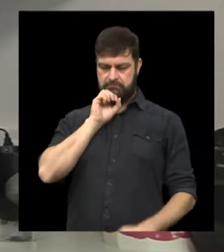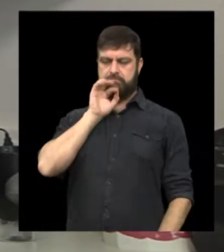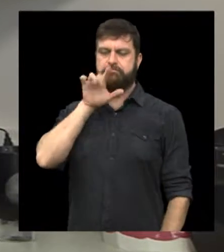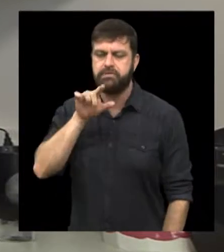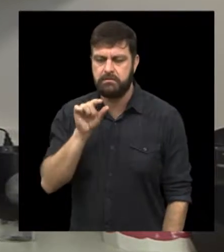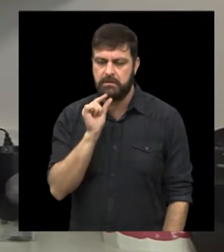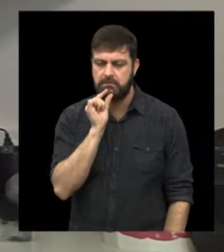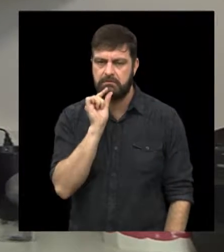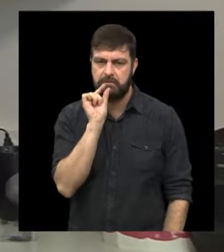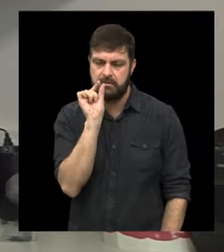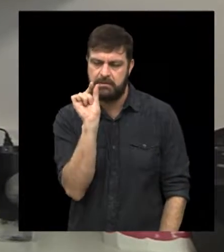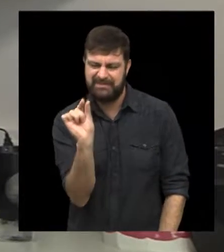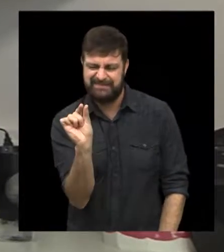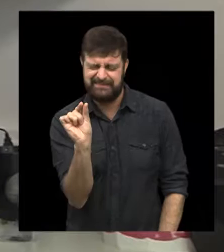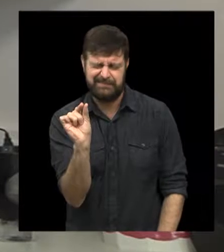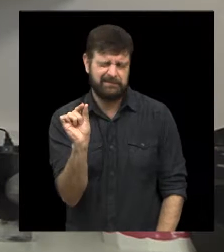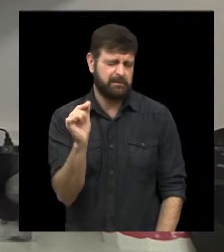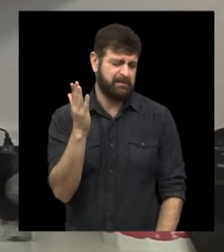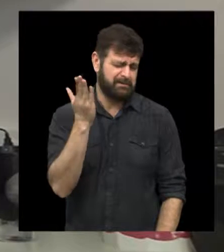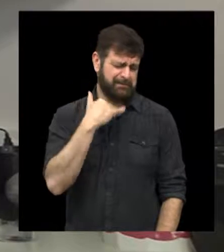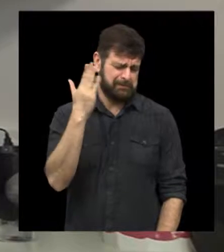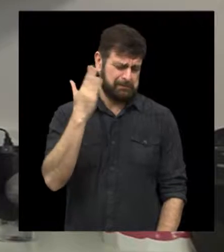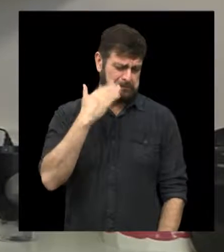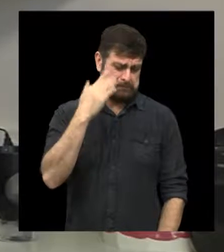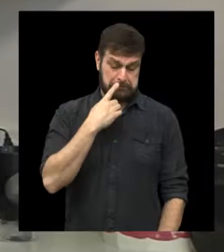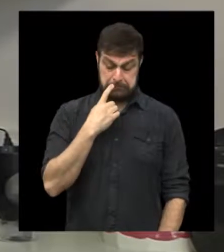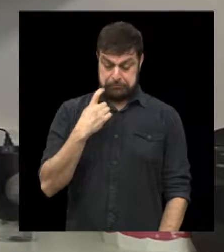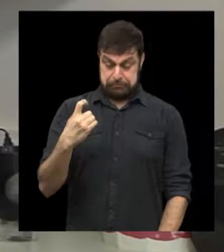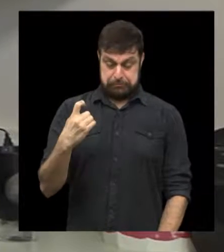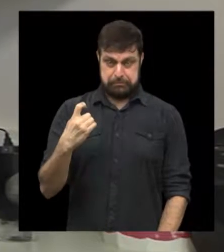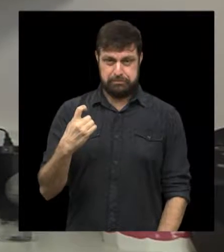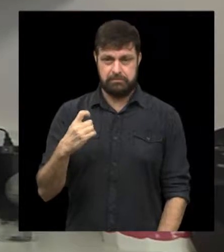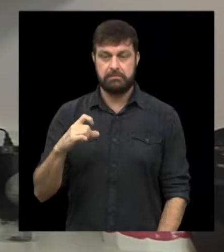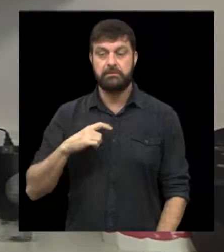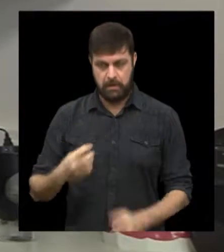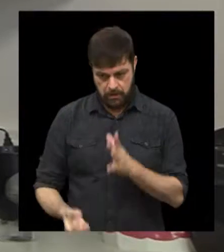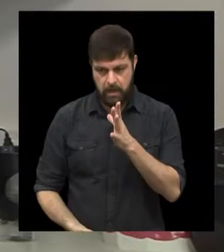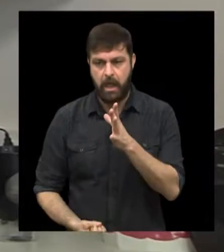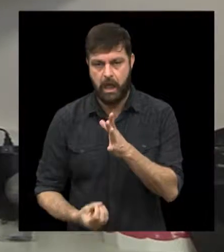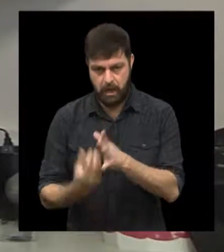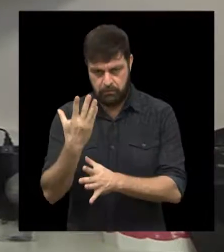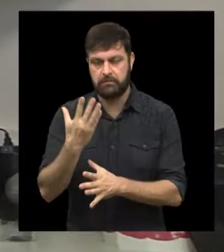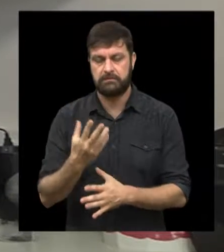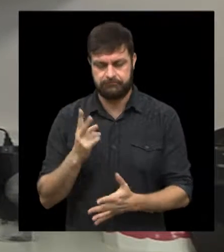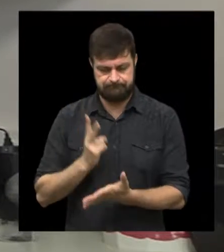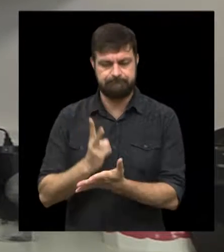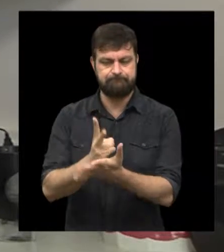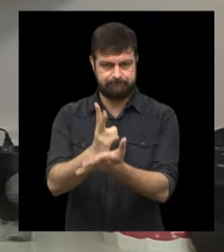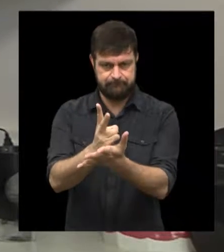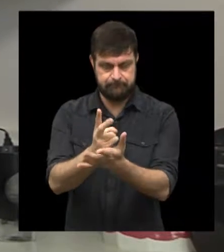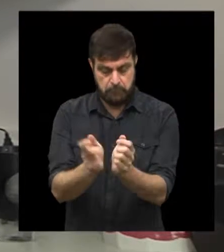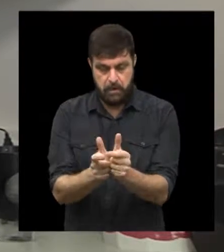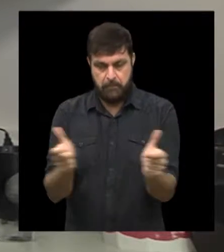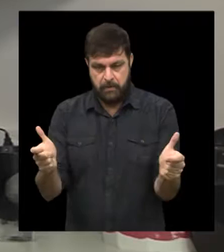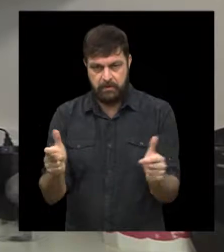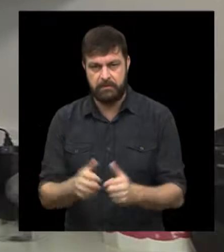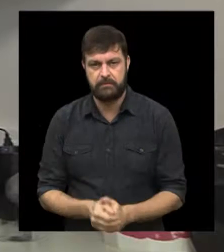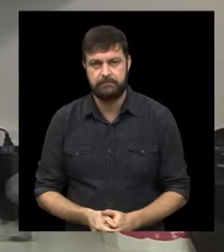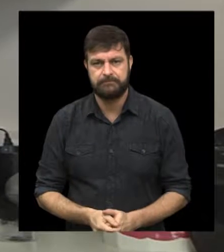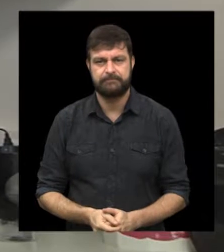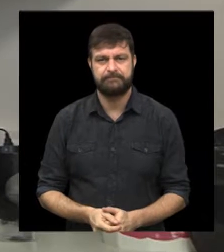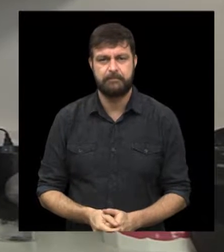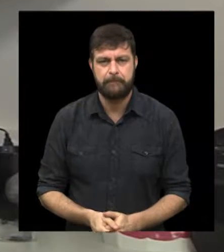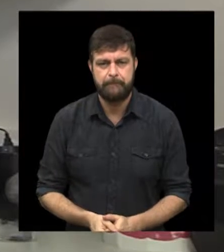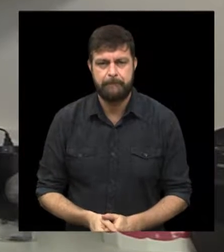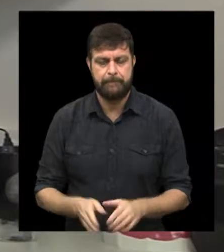espelha essas bolinhas e aperta entre os dedos, o cheiro é insuportável. Então, essa é uma causa bem frequente entre as